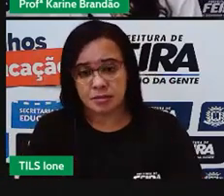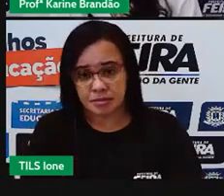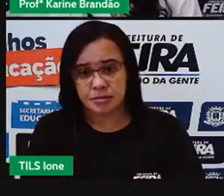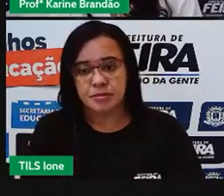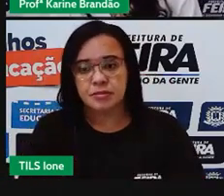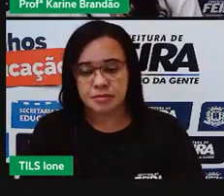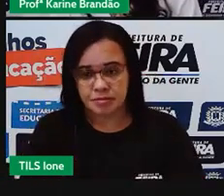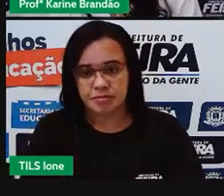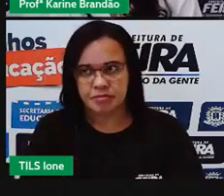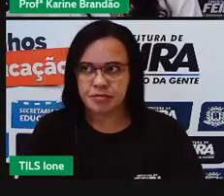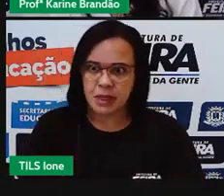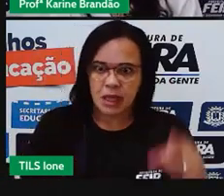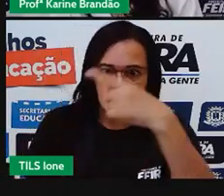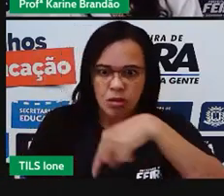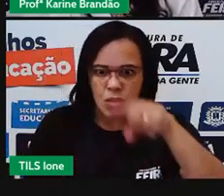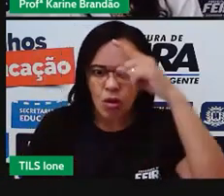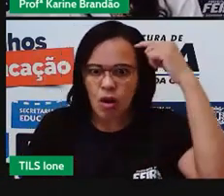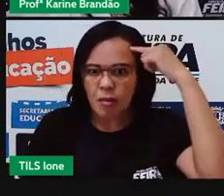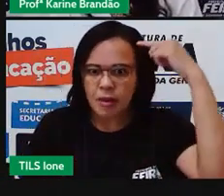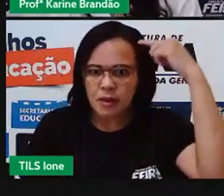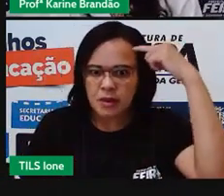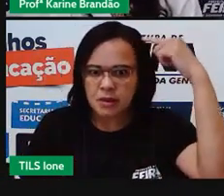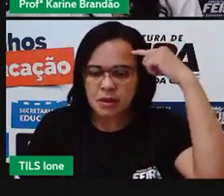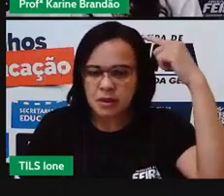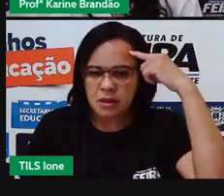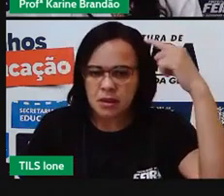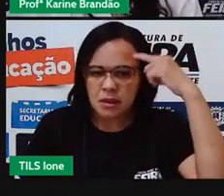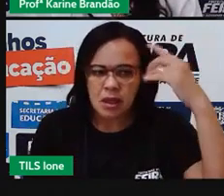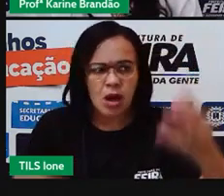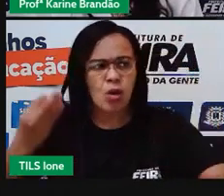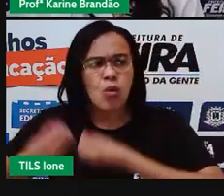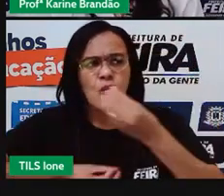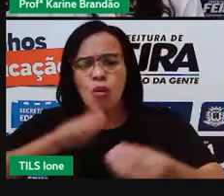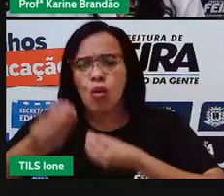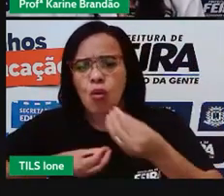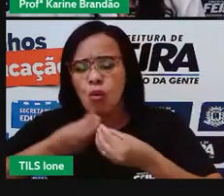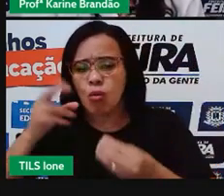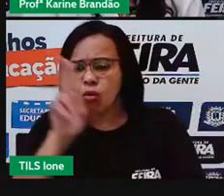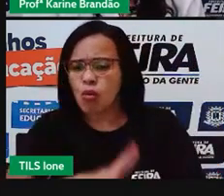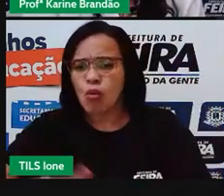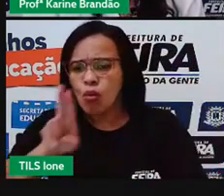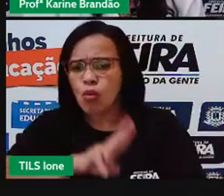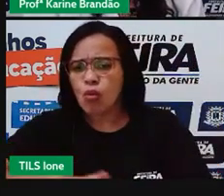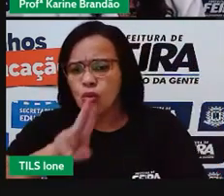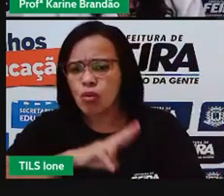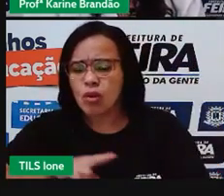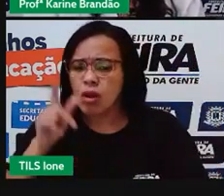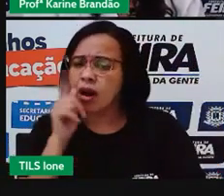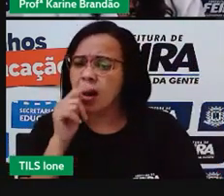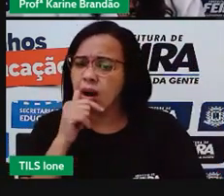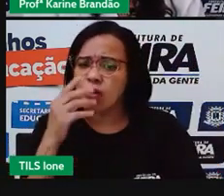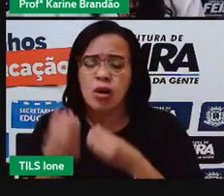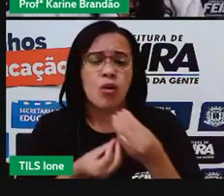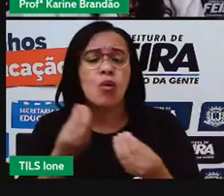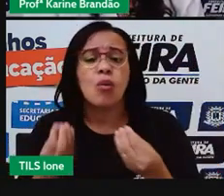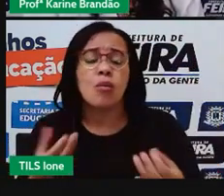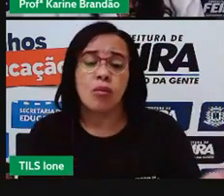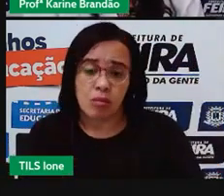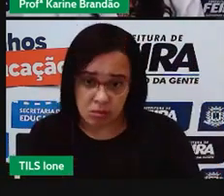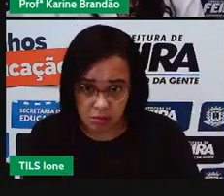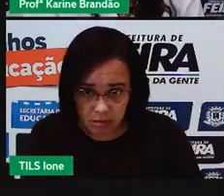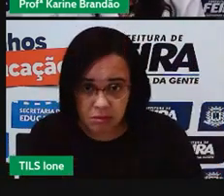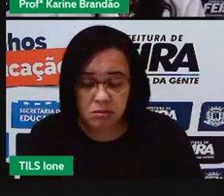para a gente repensar o nosso consumo de água. Porque pense bem, 40% dessa água que é